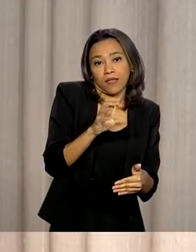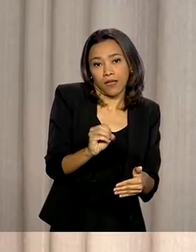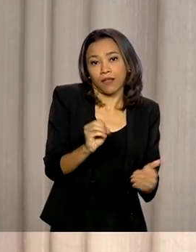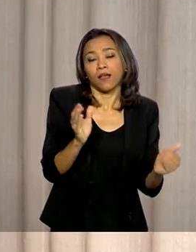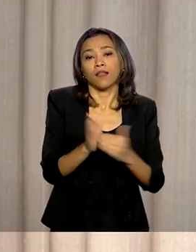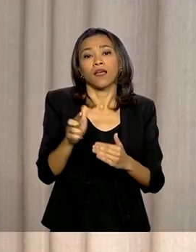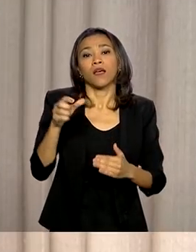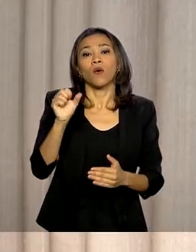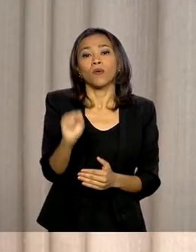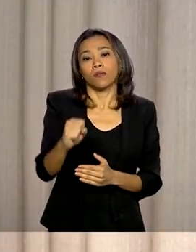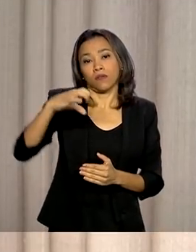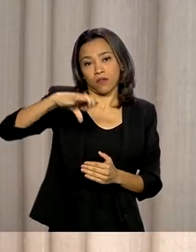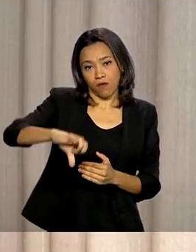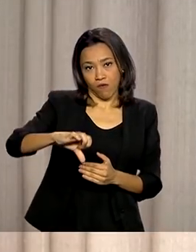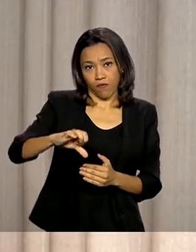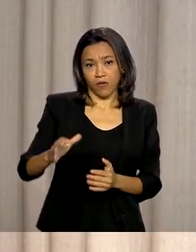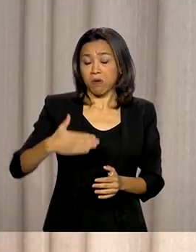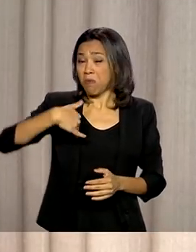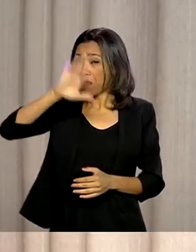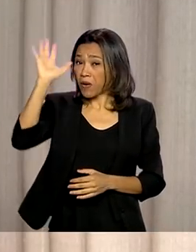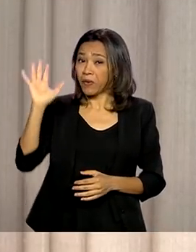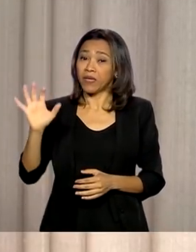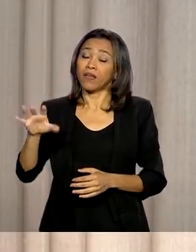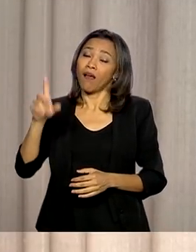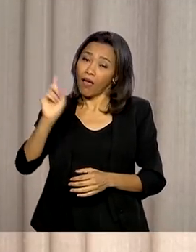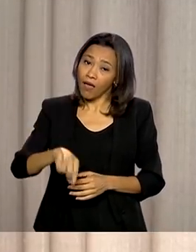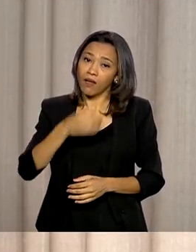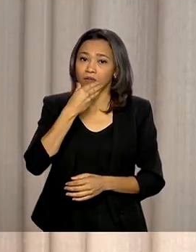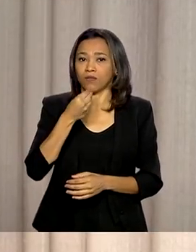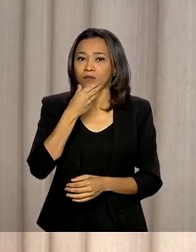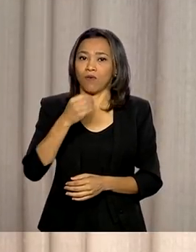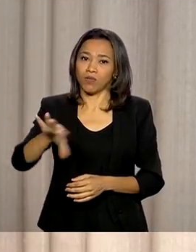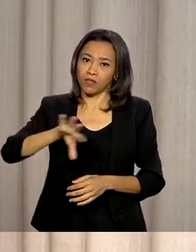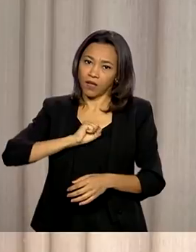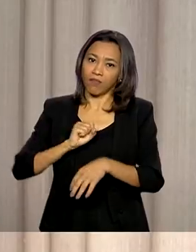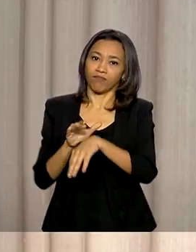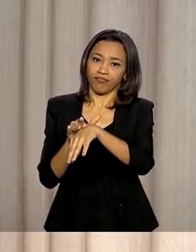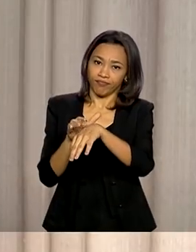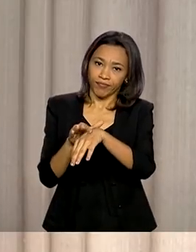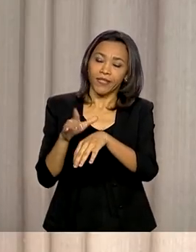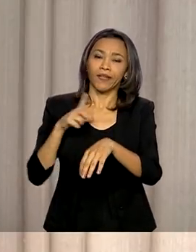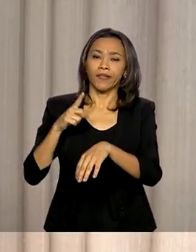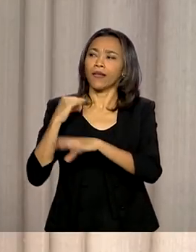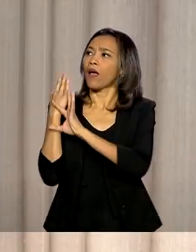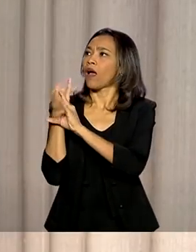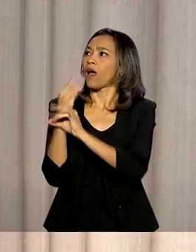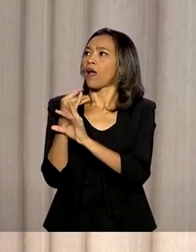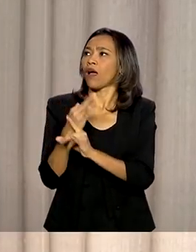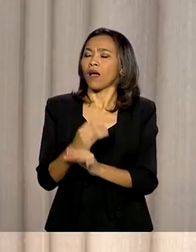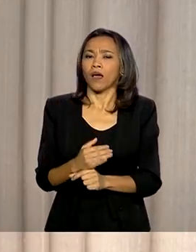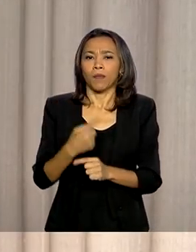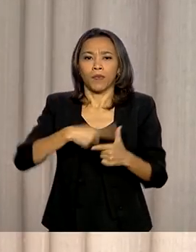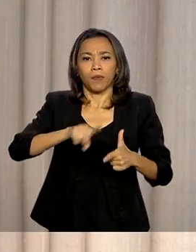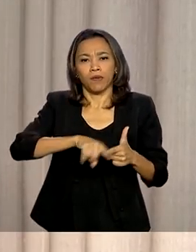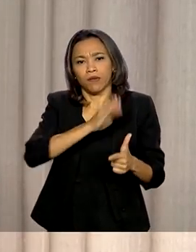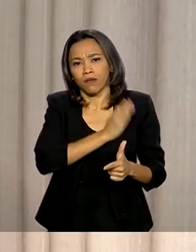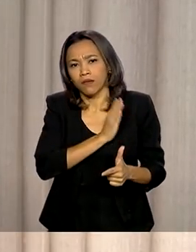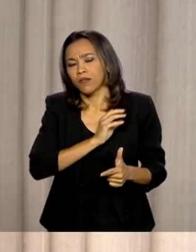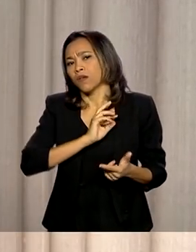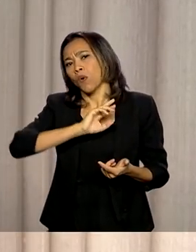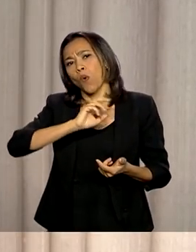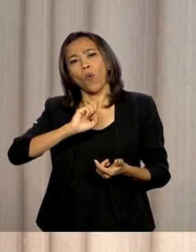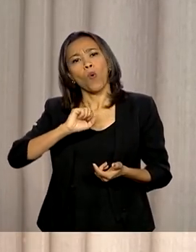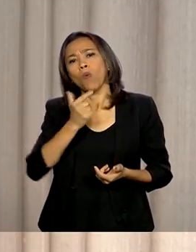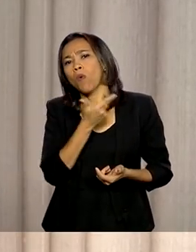anos. Os mais atingidos são os homens, especialmente os que têm histórico de cardiopatia ou outras